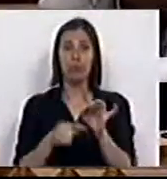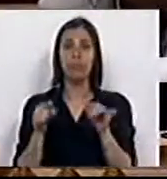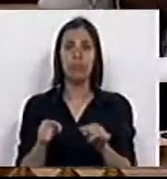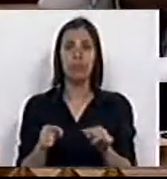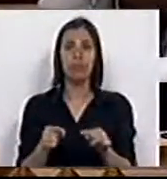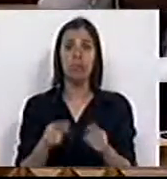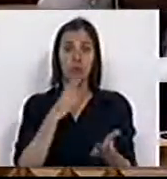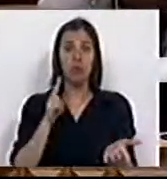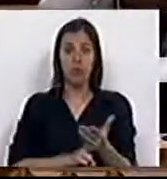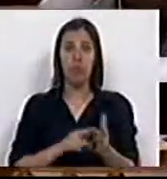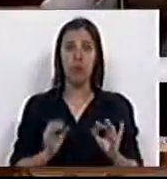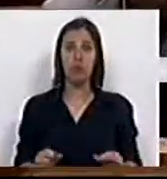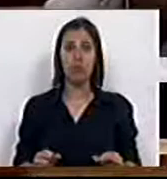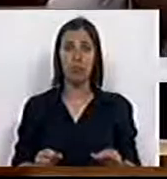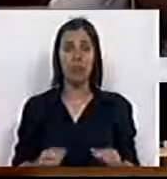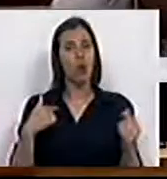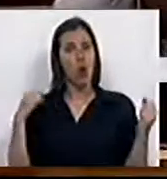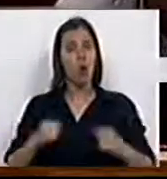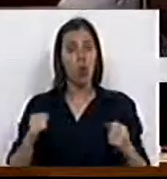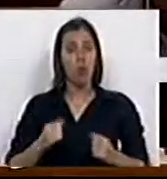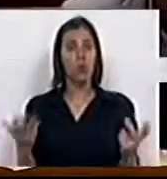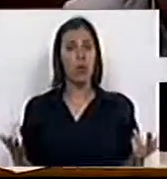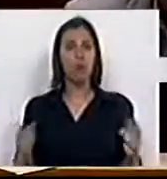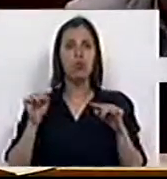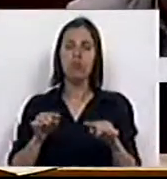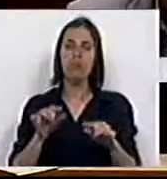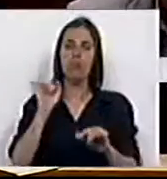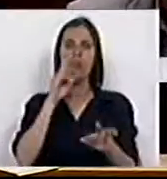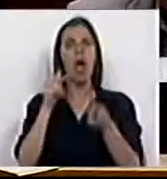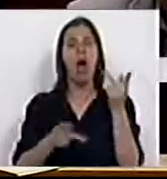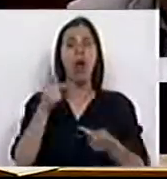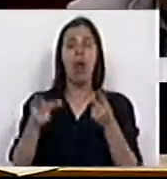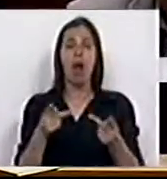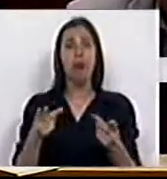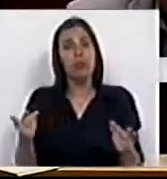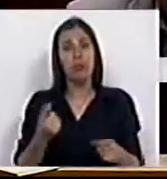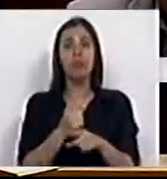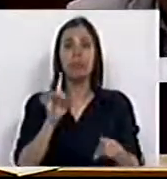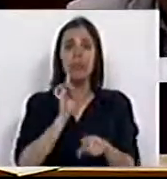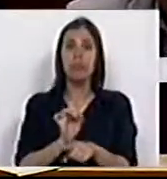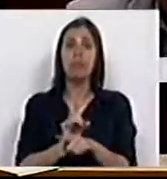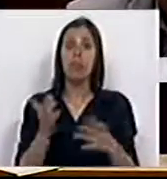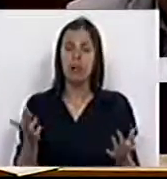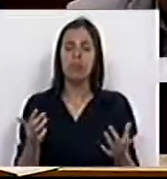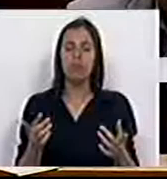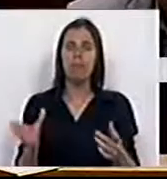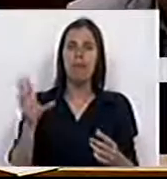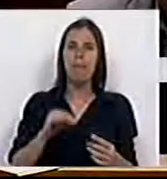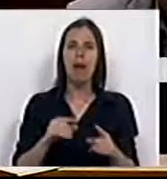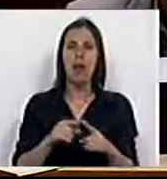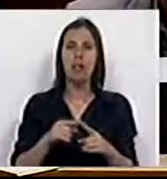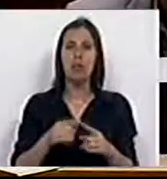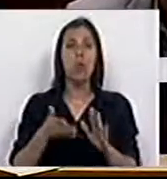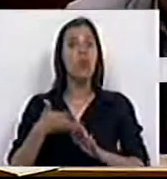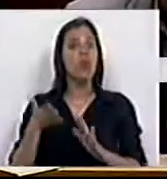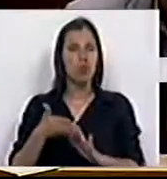são facto, concordamos com essa sua análise e por isso mesmo ainda torna mais